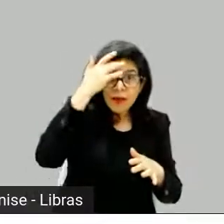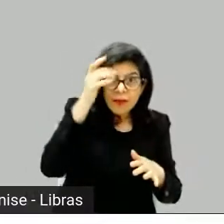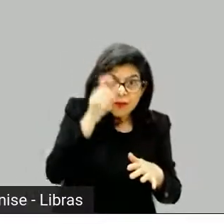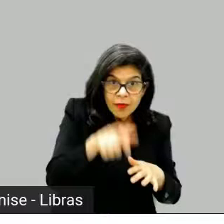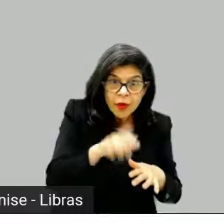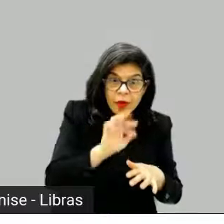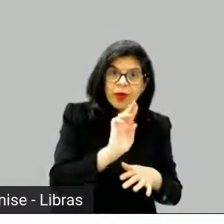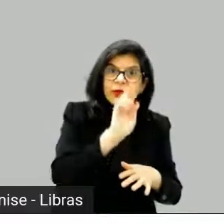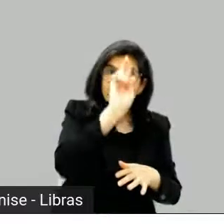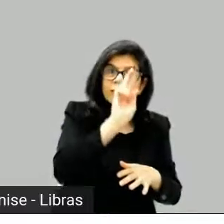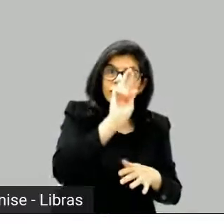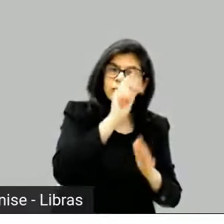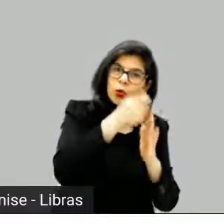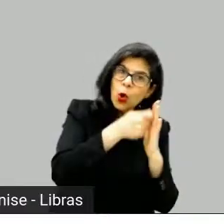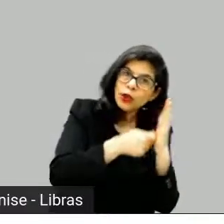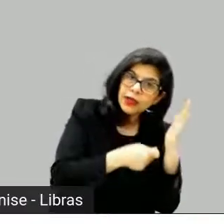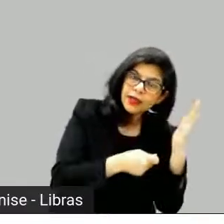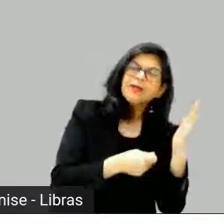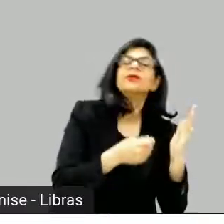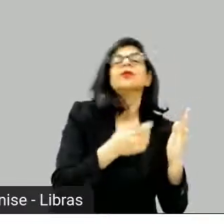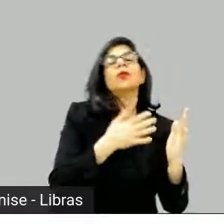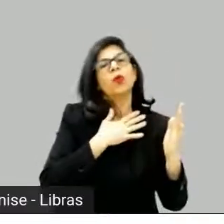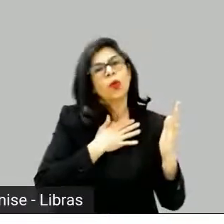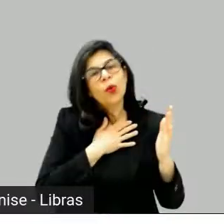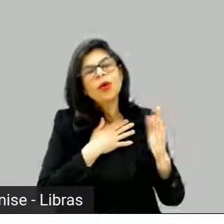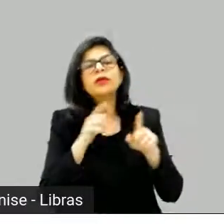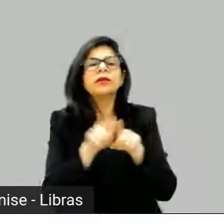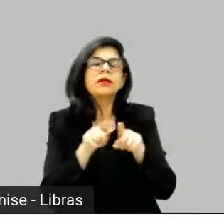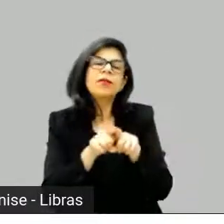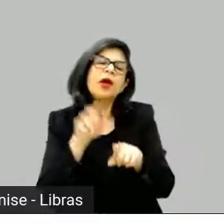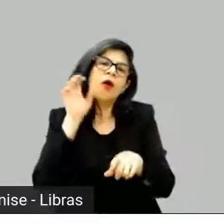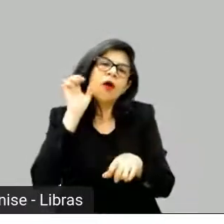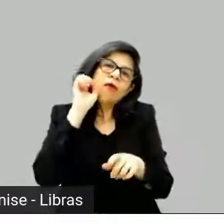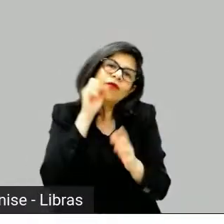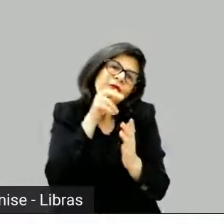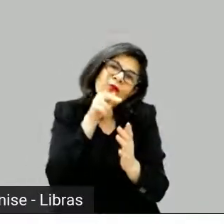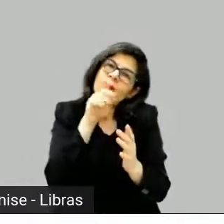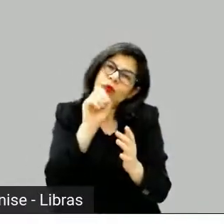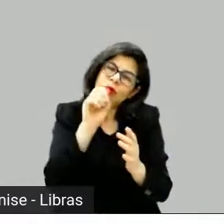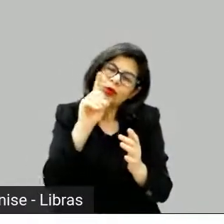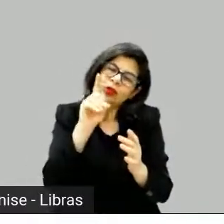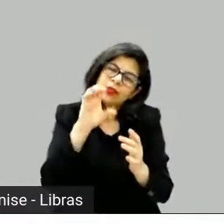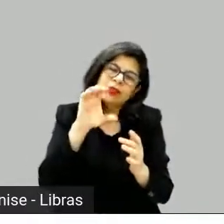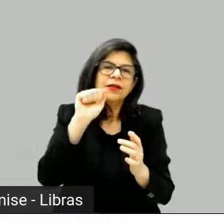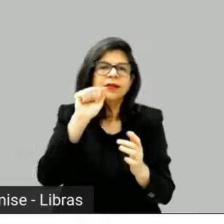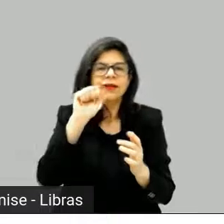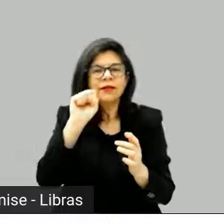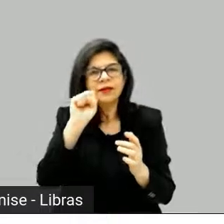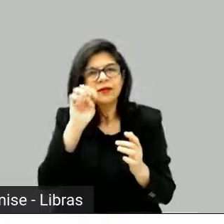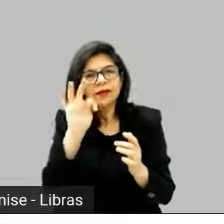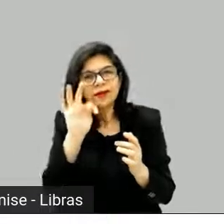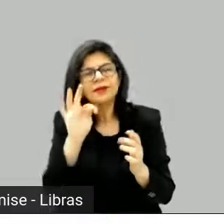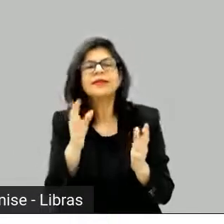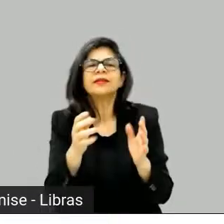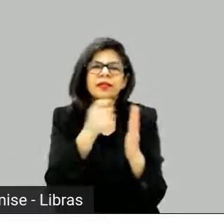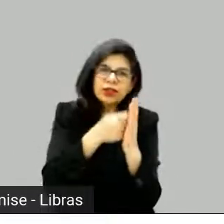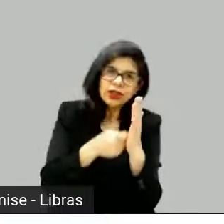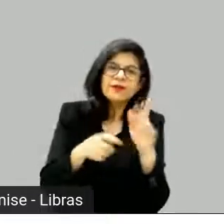só, e entender que cada uma tem a sua especificidade, cada uma tem uma demanda ali,